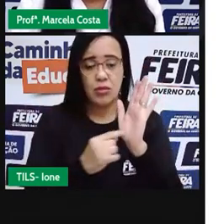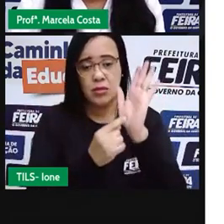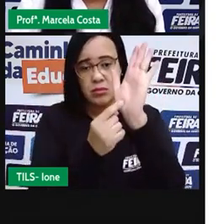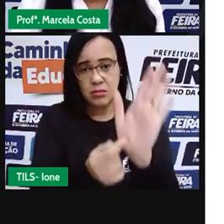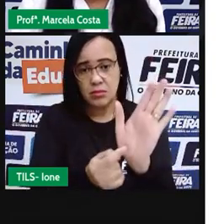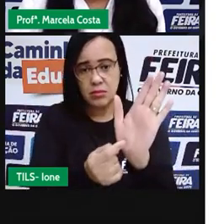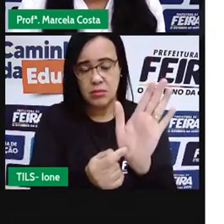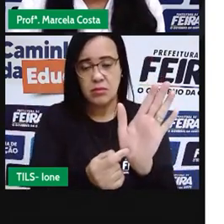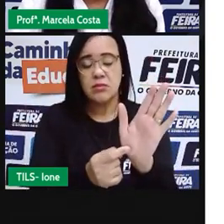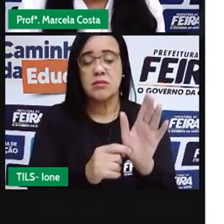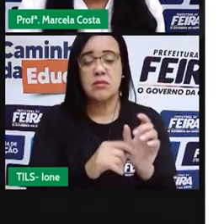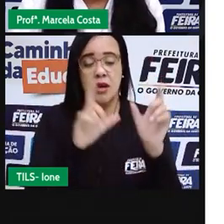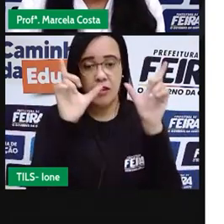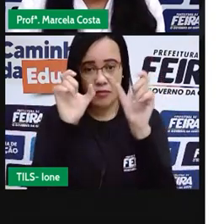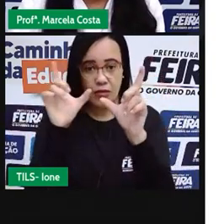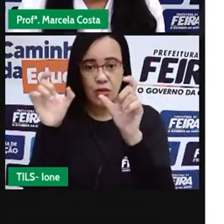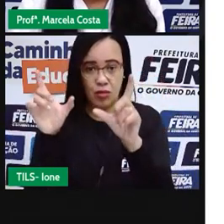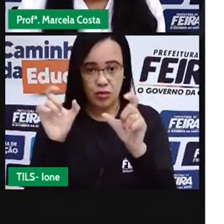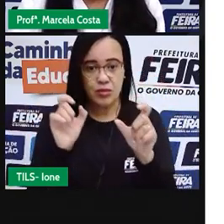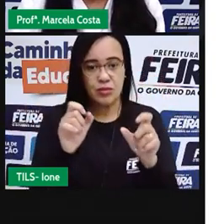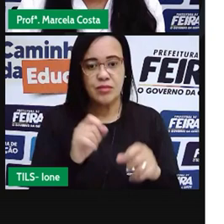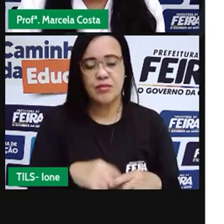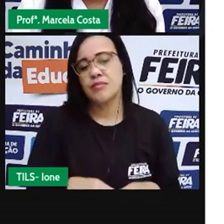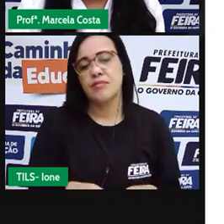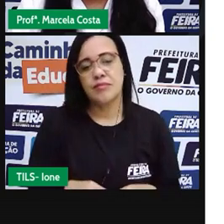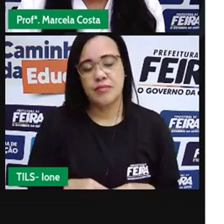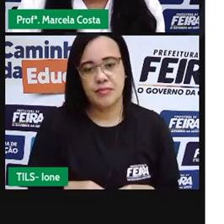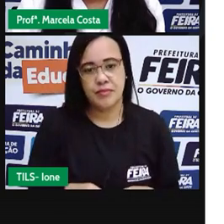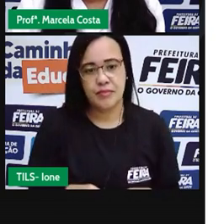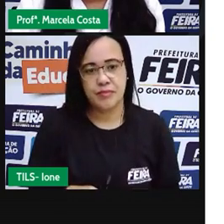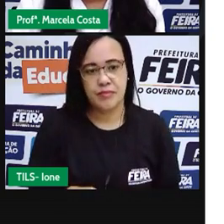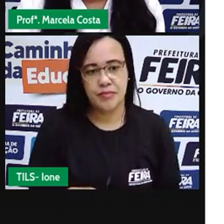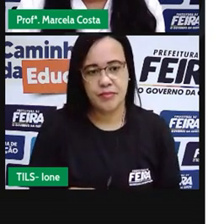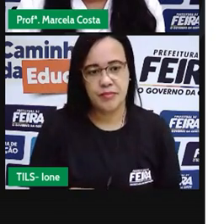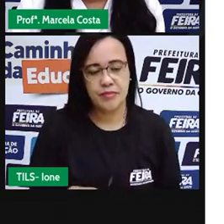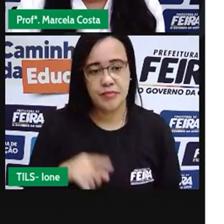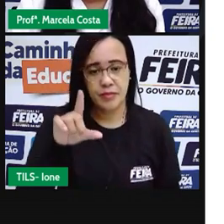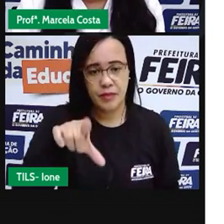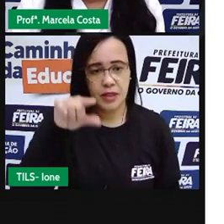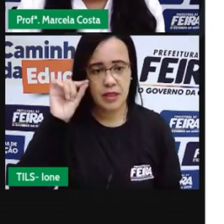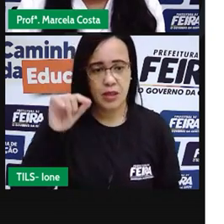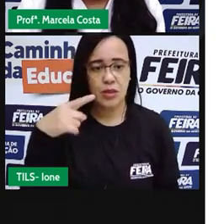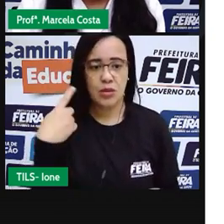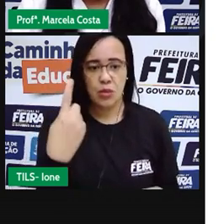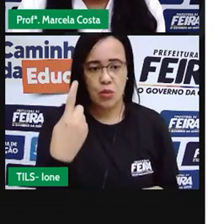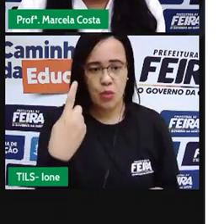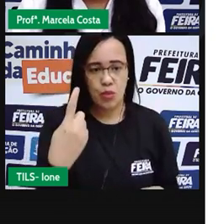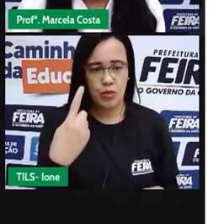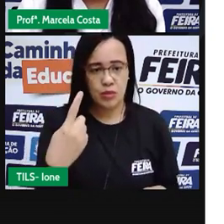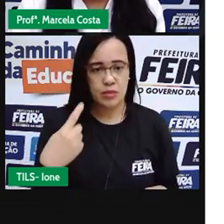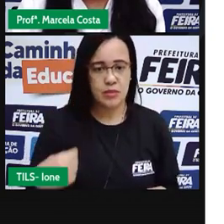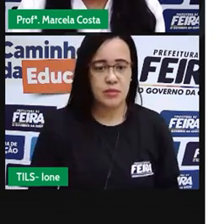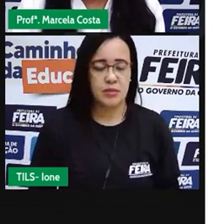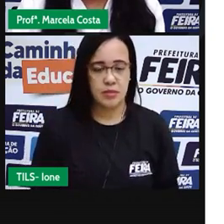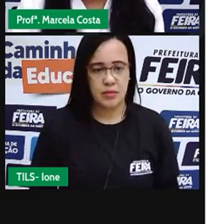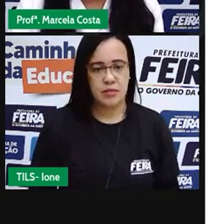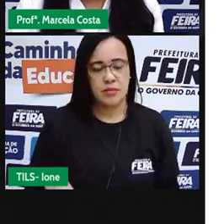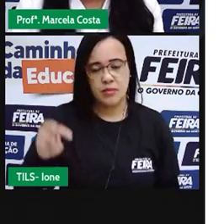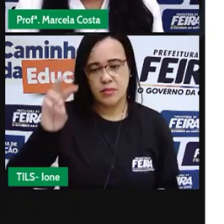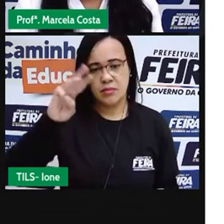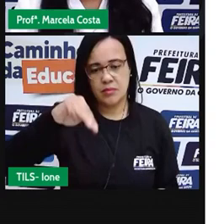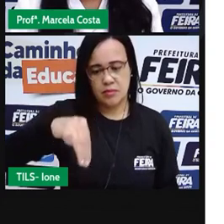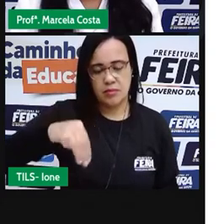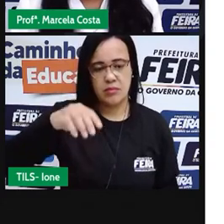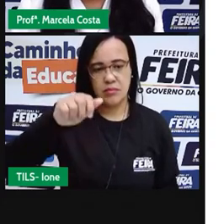a Matriz de São José e Itapororocas. Eu vou acessar essa aqui da Matriz de São José e